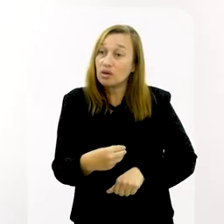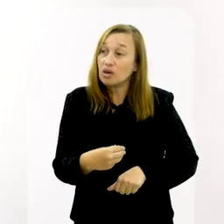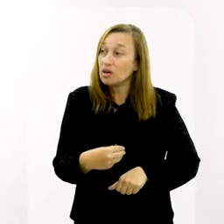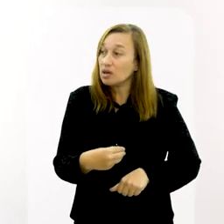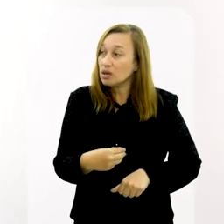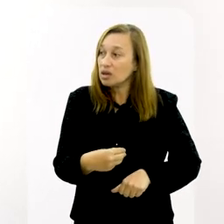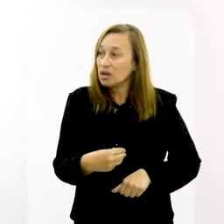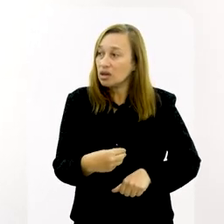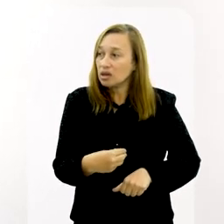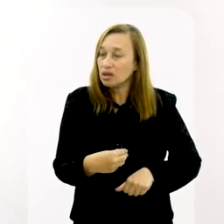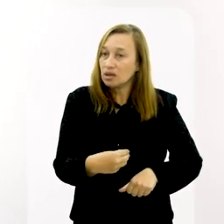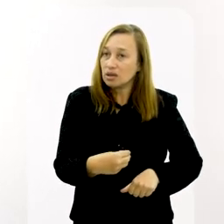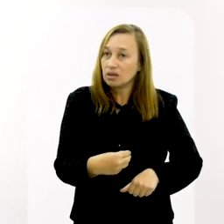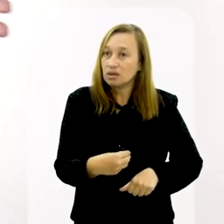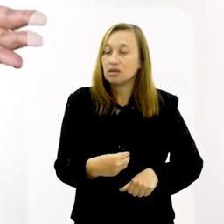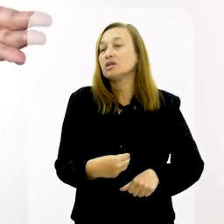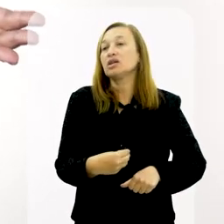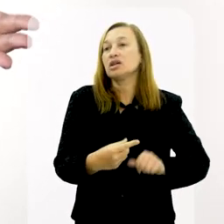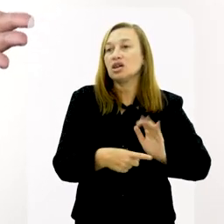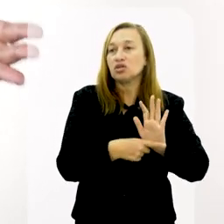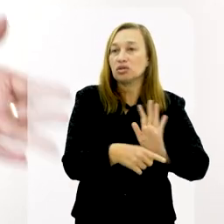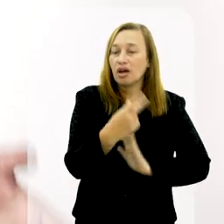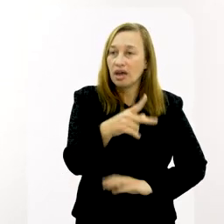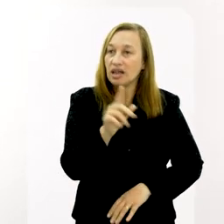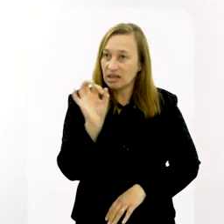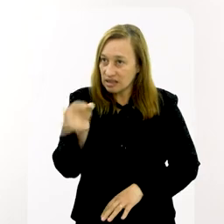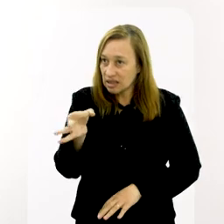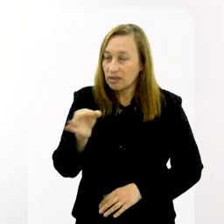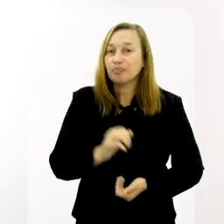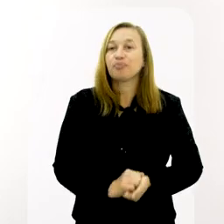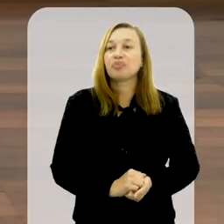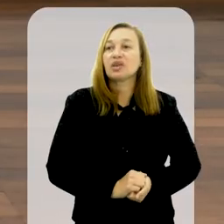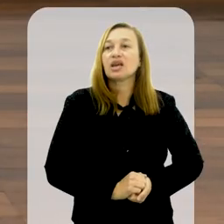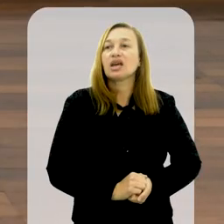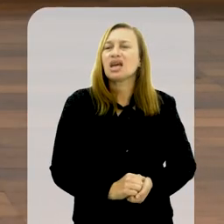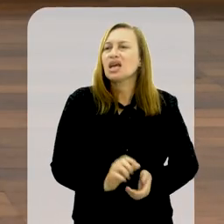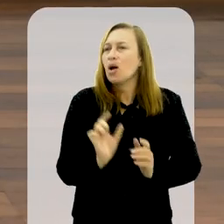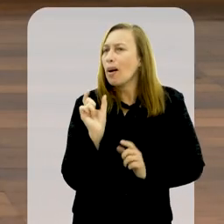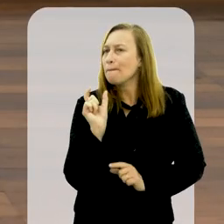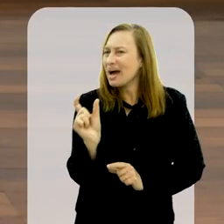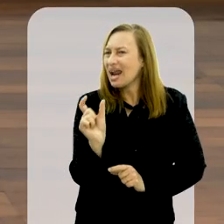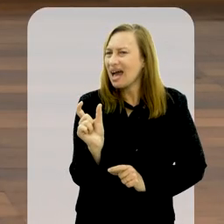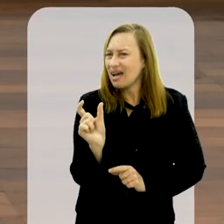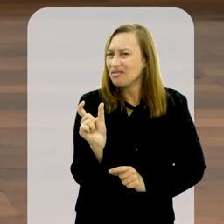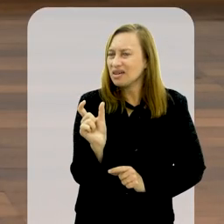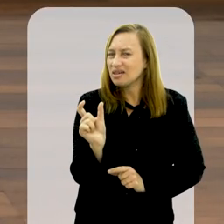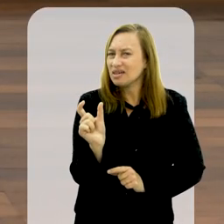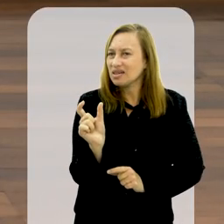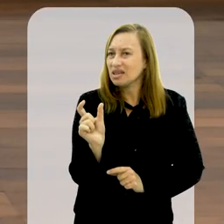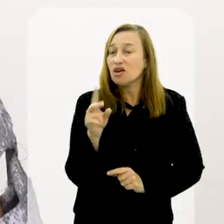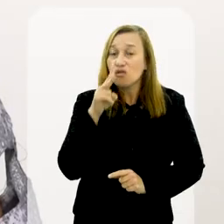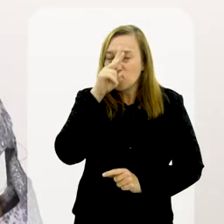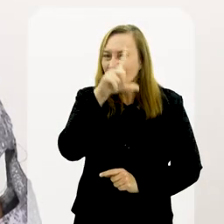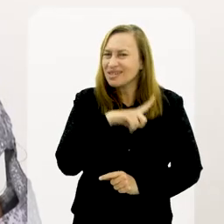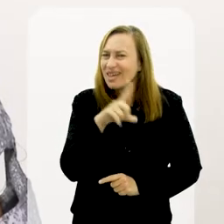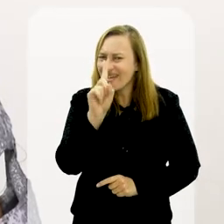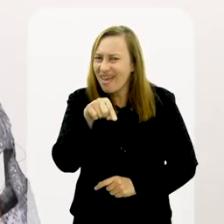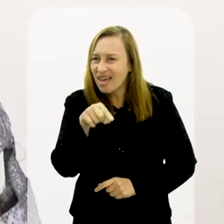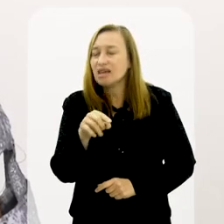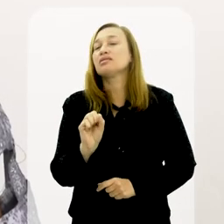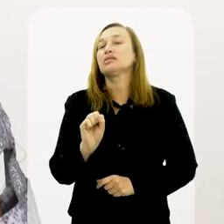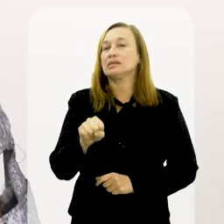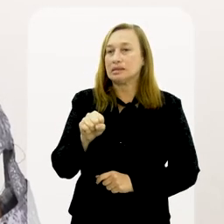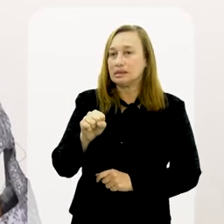com aquele filho e demorê-lo daquela ideia que está ali. Não é isso? E é uma palavra tão pequenininha, mas tão